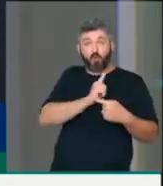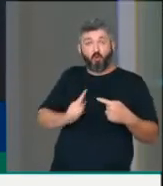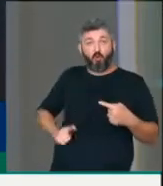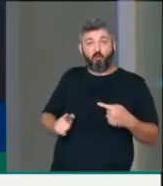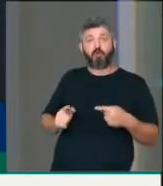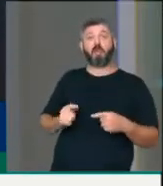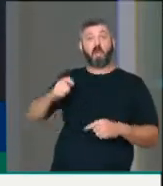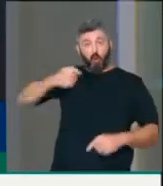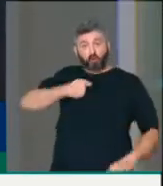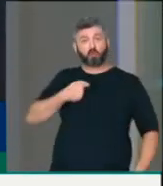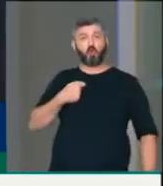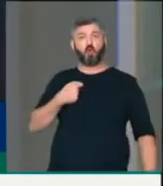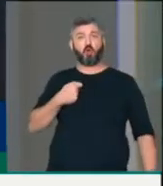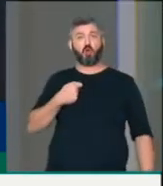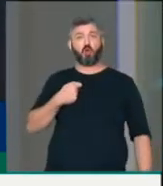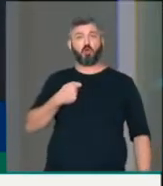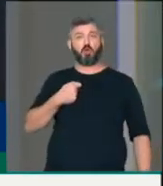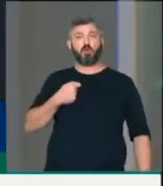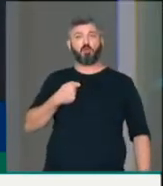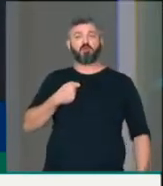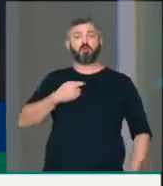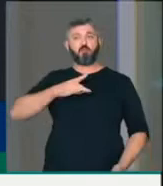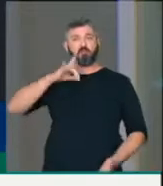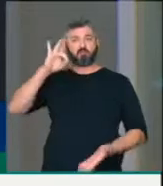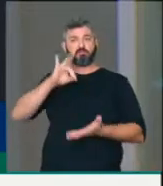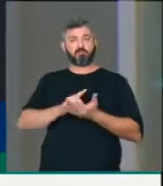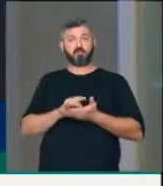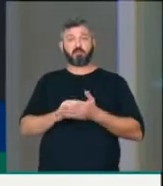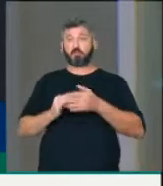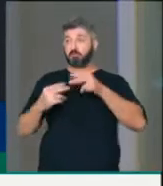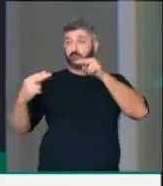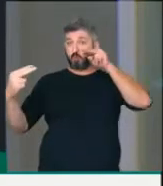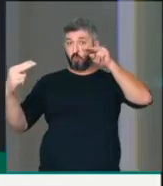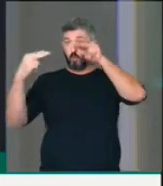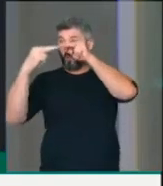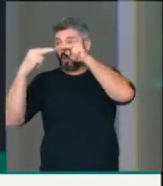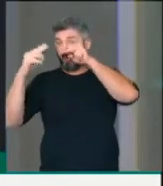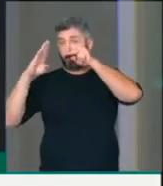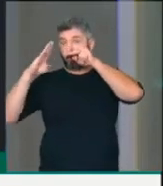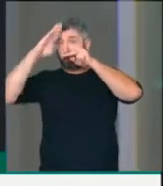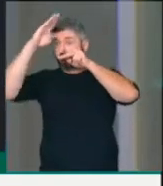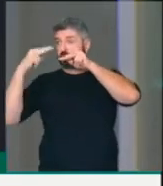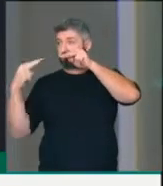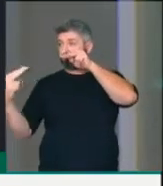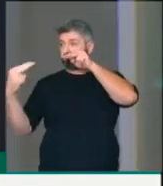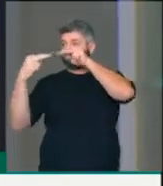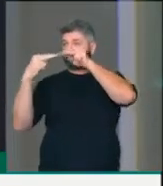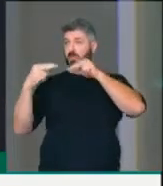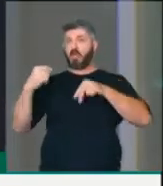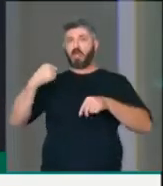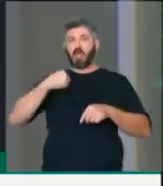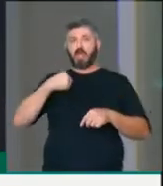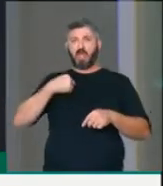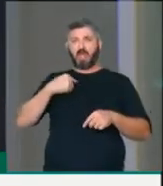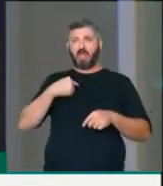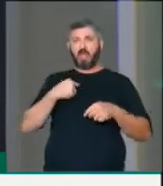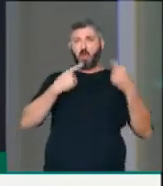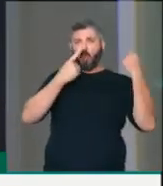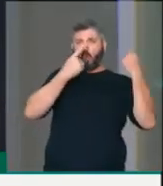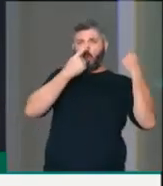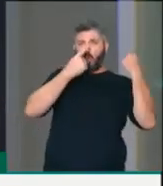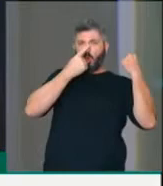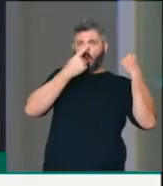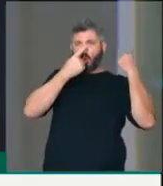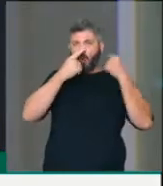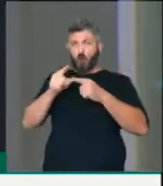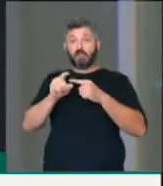que eu sou e reafirmei olhando nos olhos do presidente. Eu não faço uma oposição